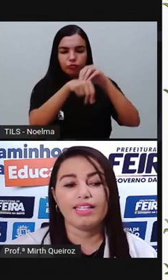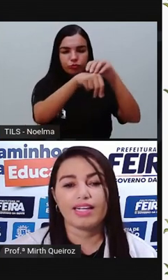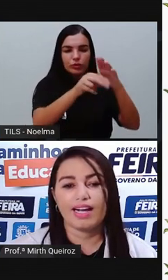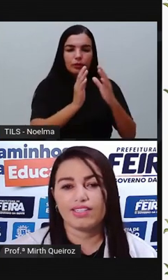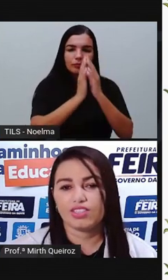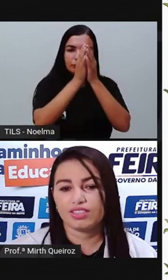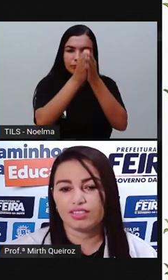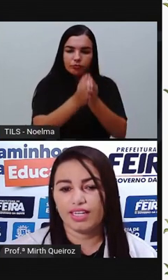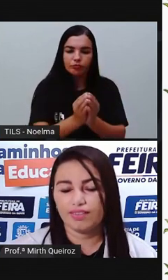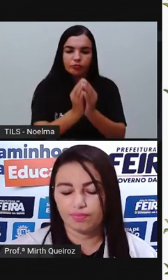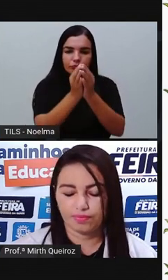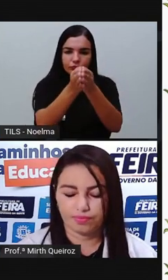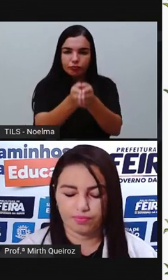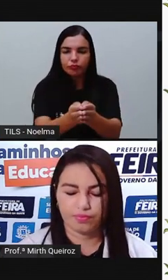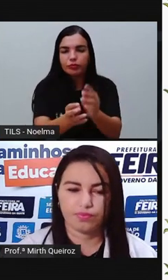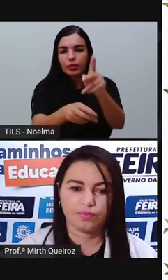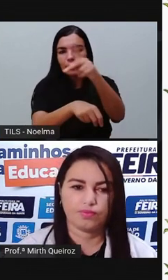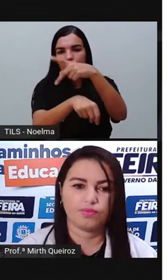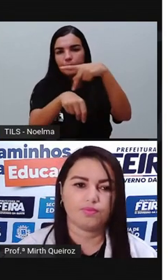em caixas, né?